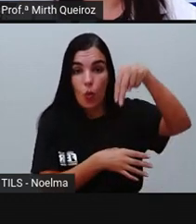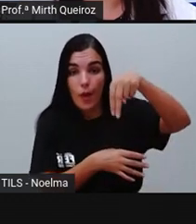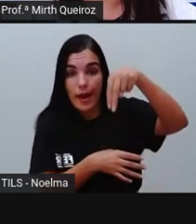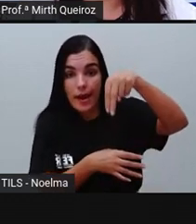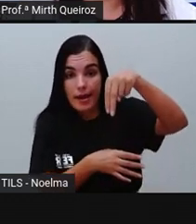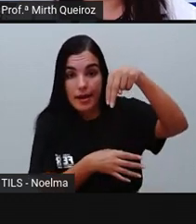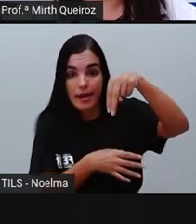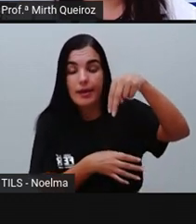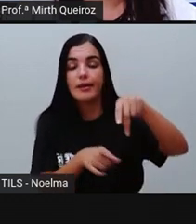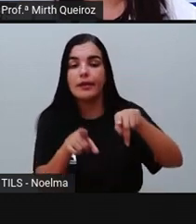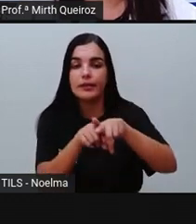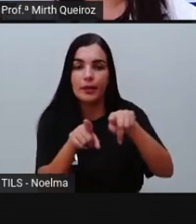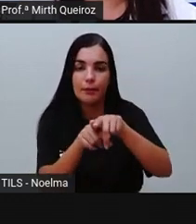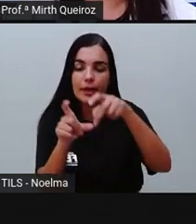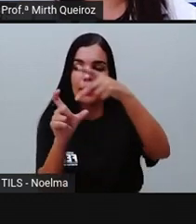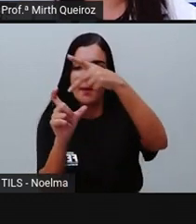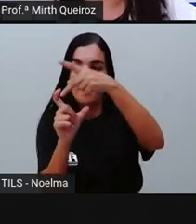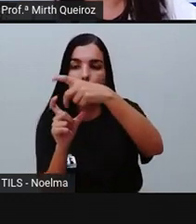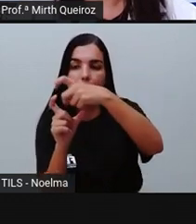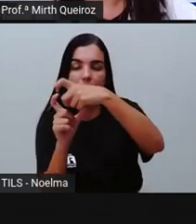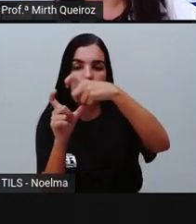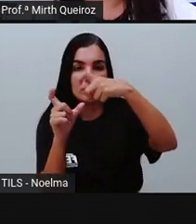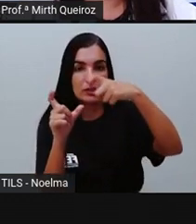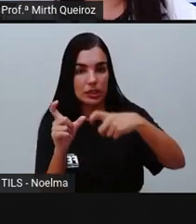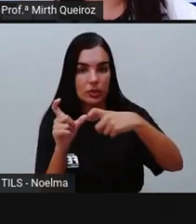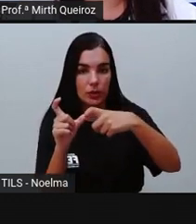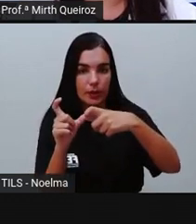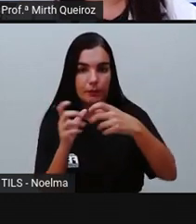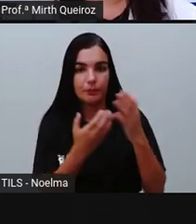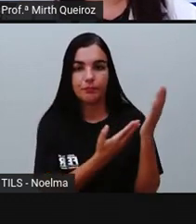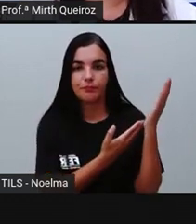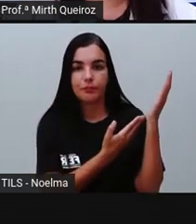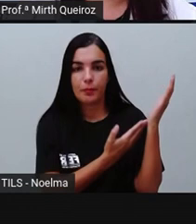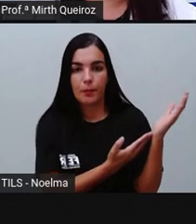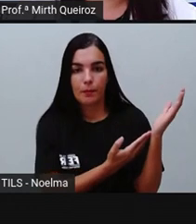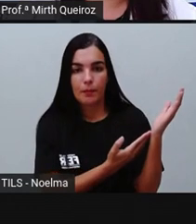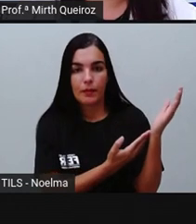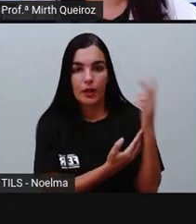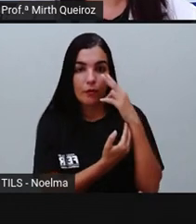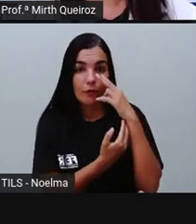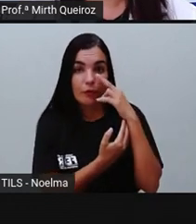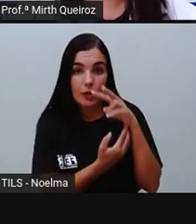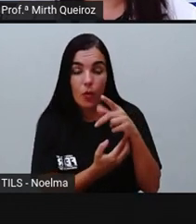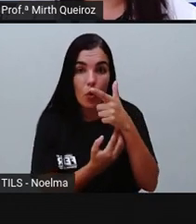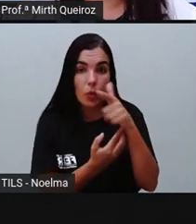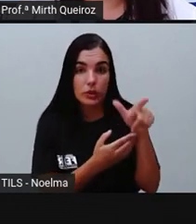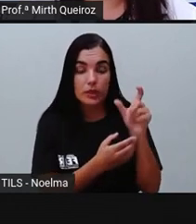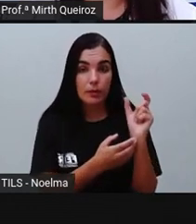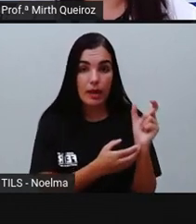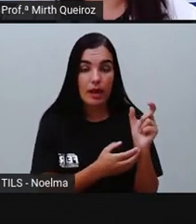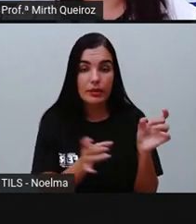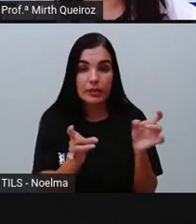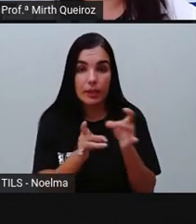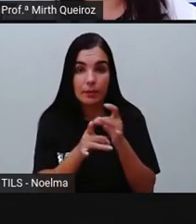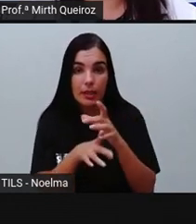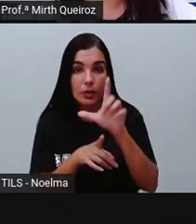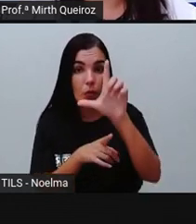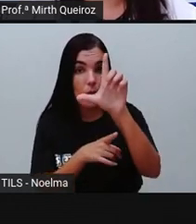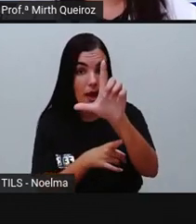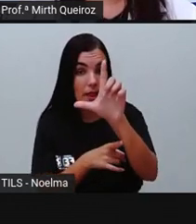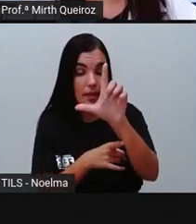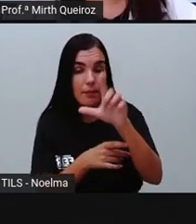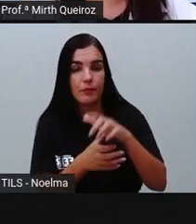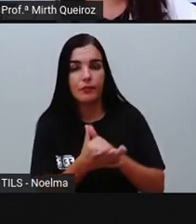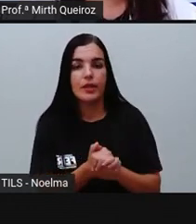termina com N. Fácil, réptil, míssil, fóssil, termina com L.